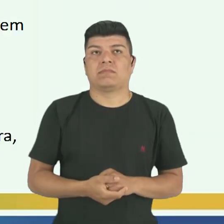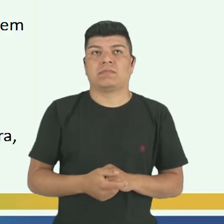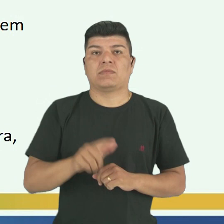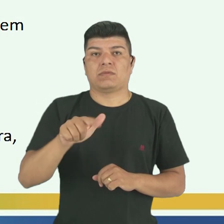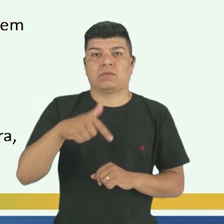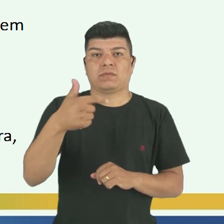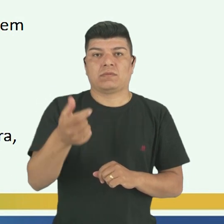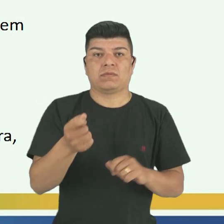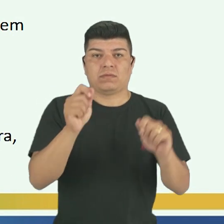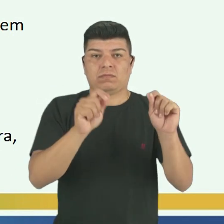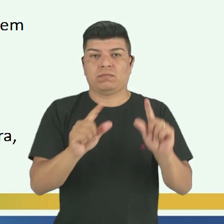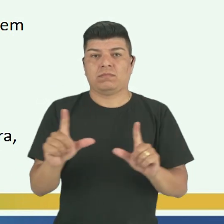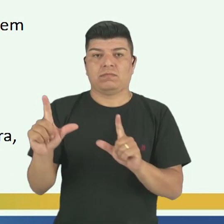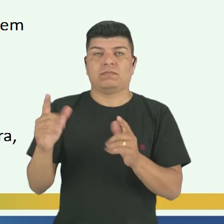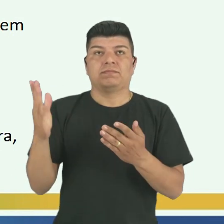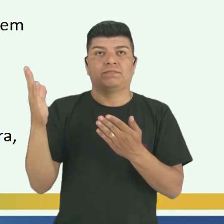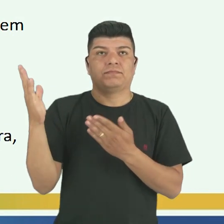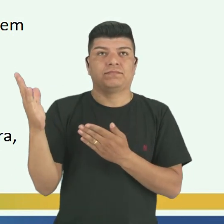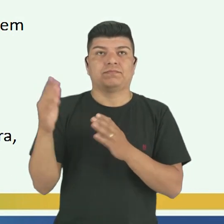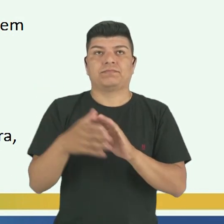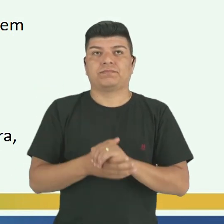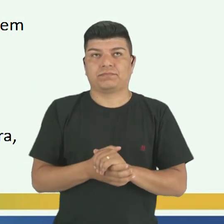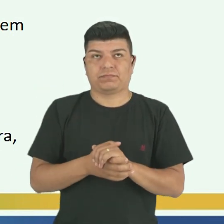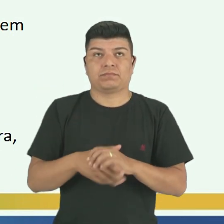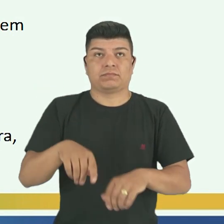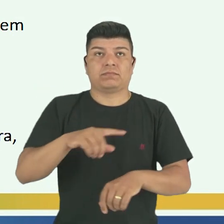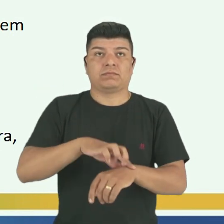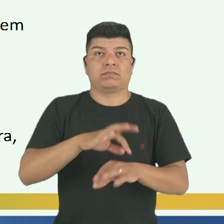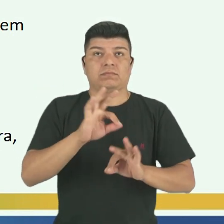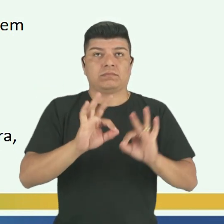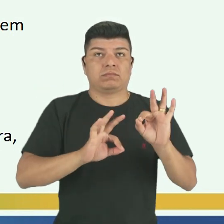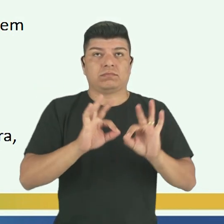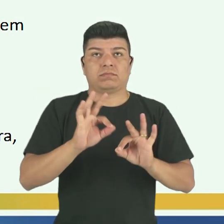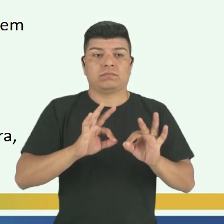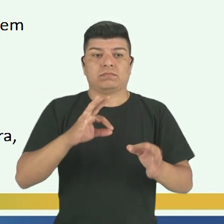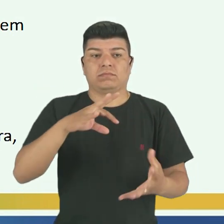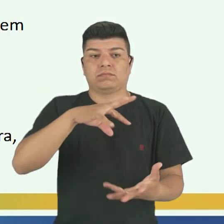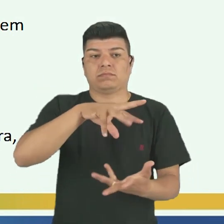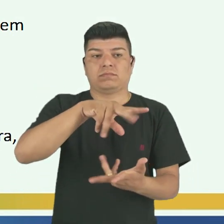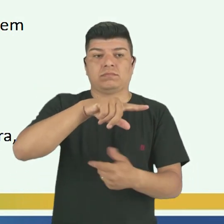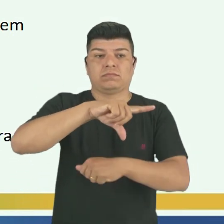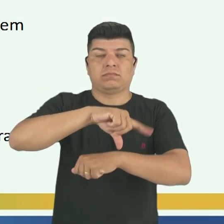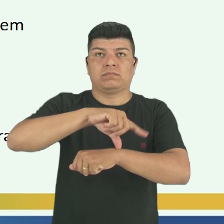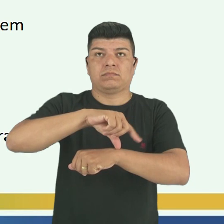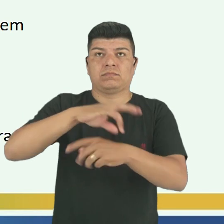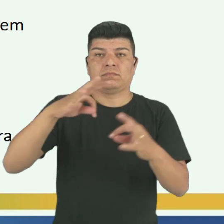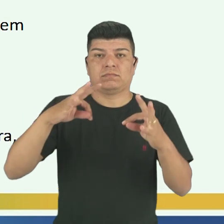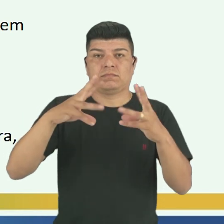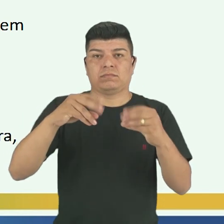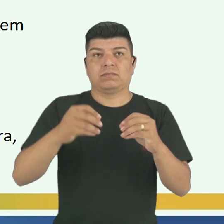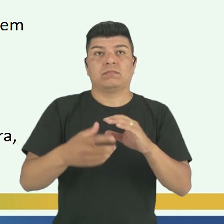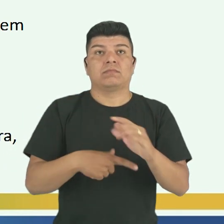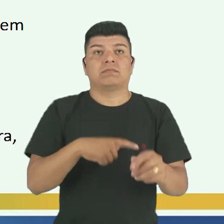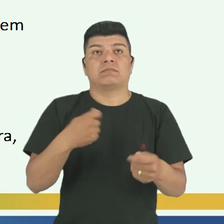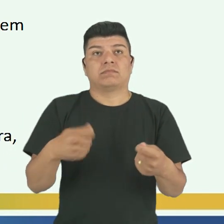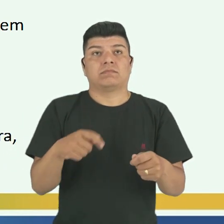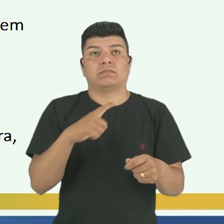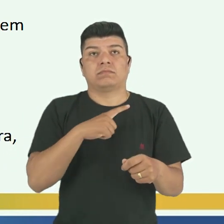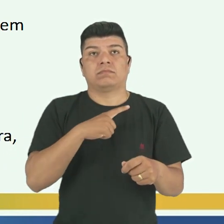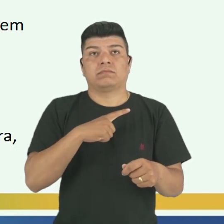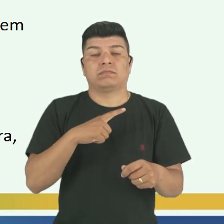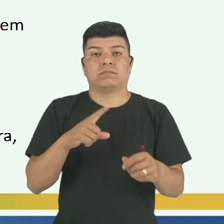próximo para você ver. A padronização dos horários em toda a Terra, como que funciona? Teria que ter uma